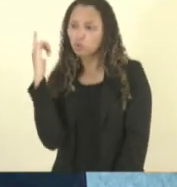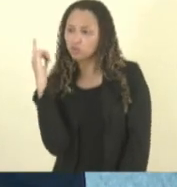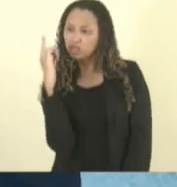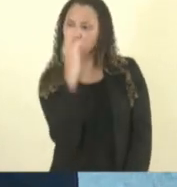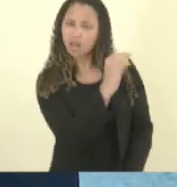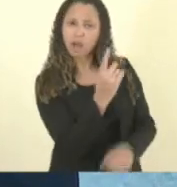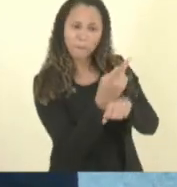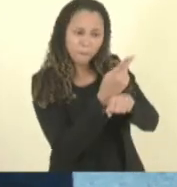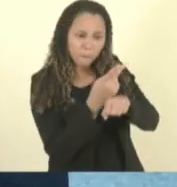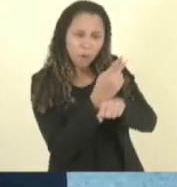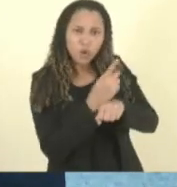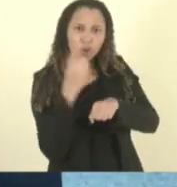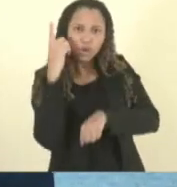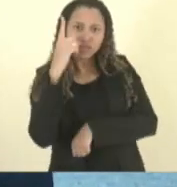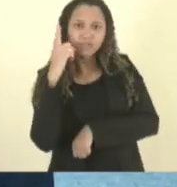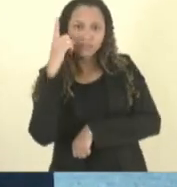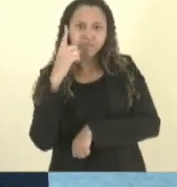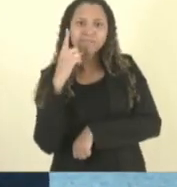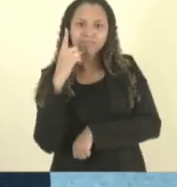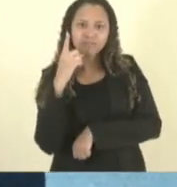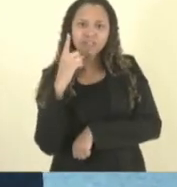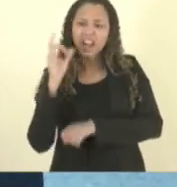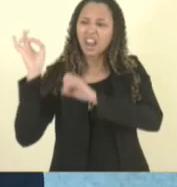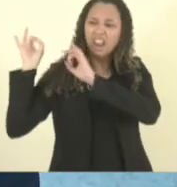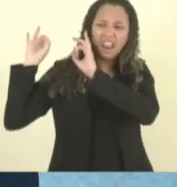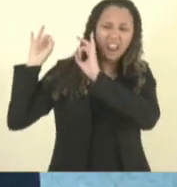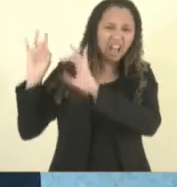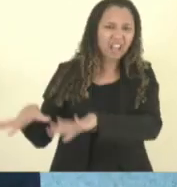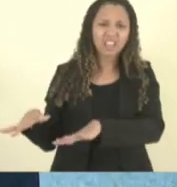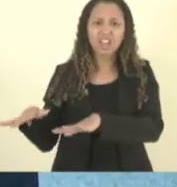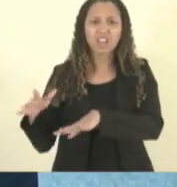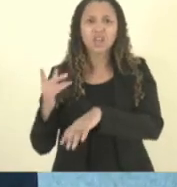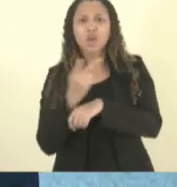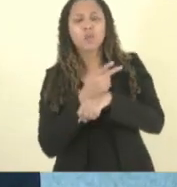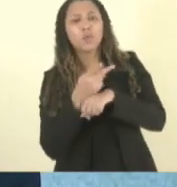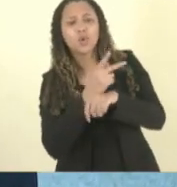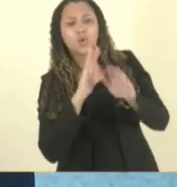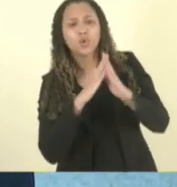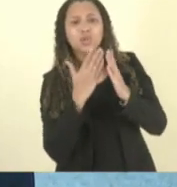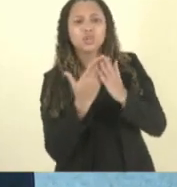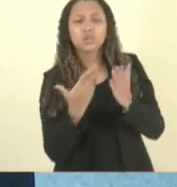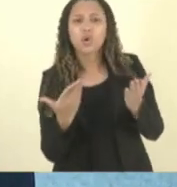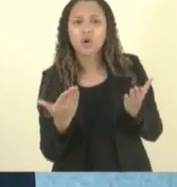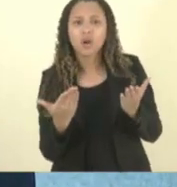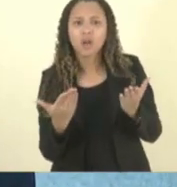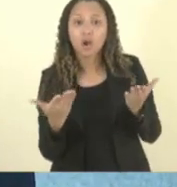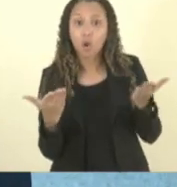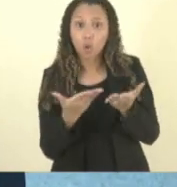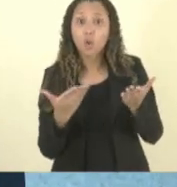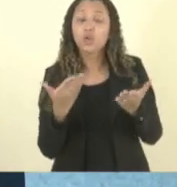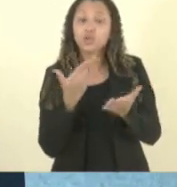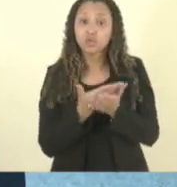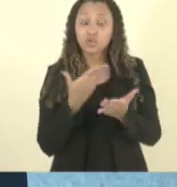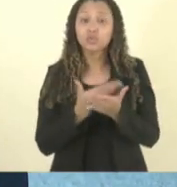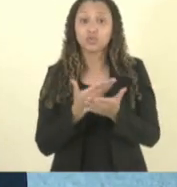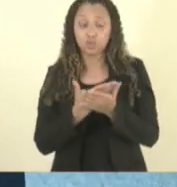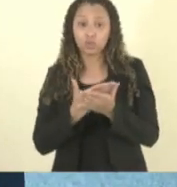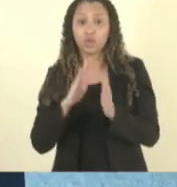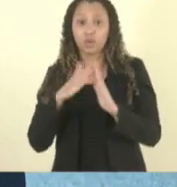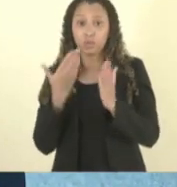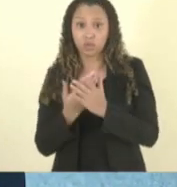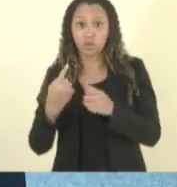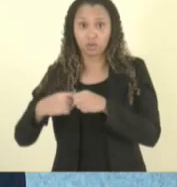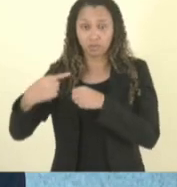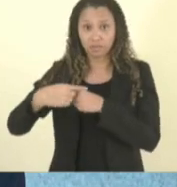pra me dizer a verdade eu até deixei de mão larguei fui procurar escola ele hoje estuda na escola municipal Altair